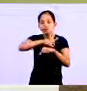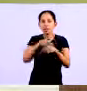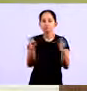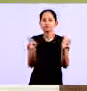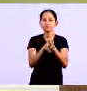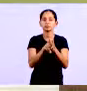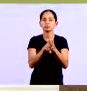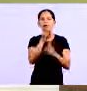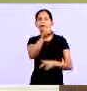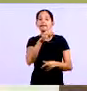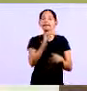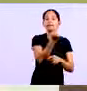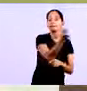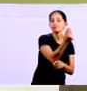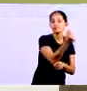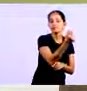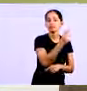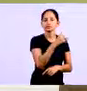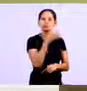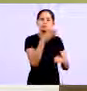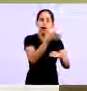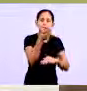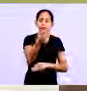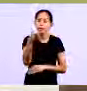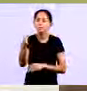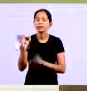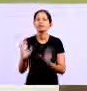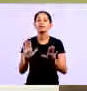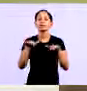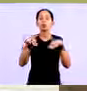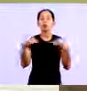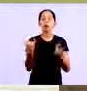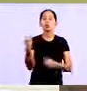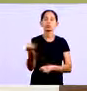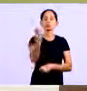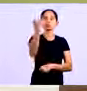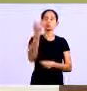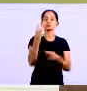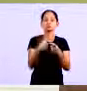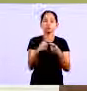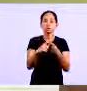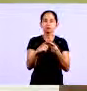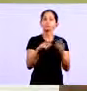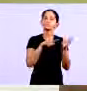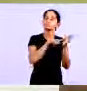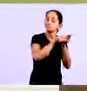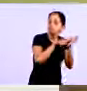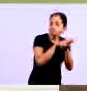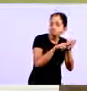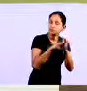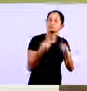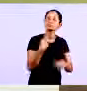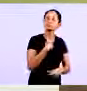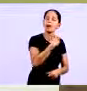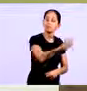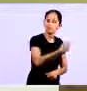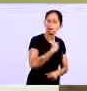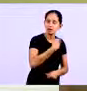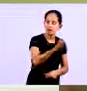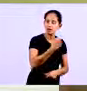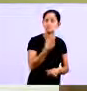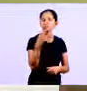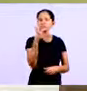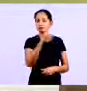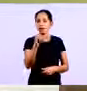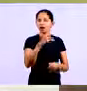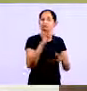financeiro Que eles utilizam E qual a importância Desses controles financeiros Para a empresa Ou no caso Esc